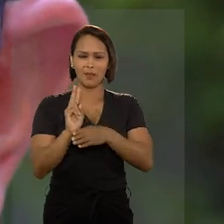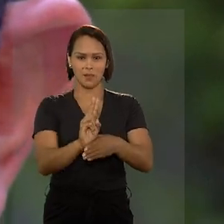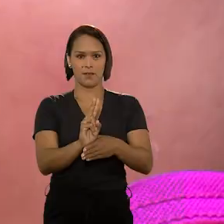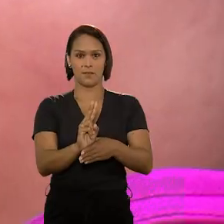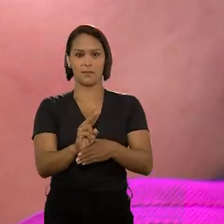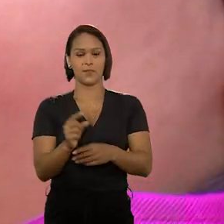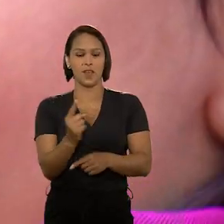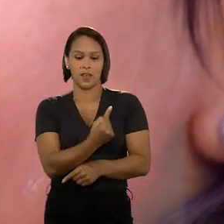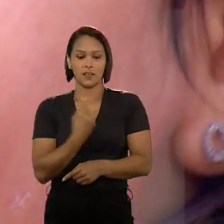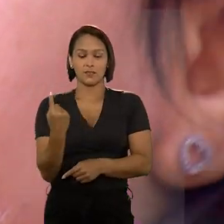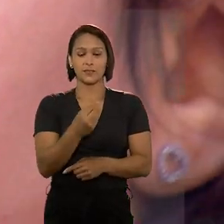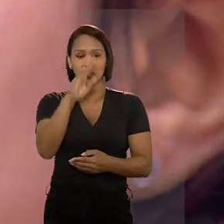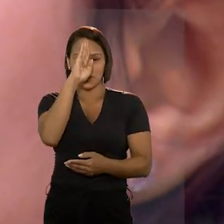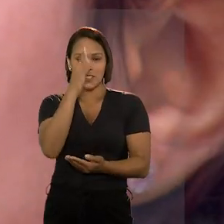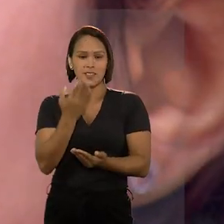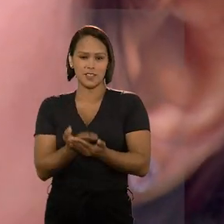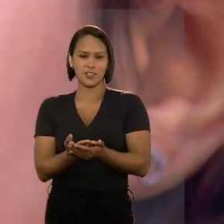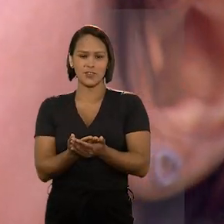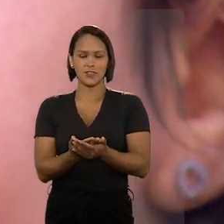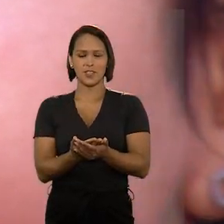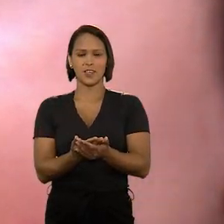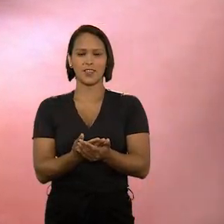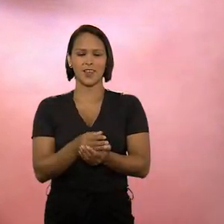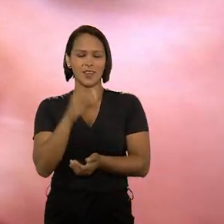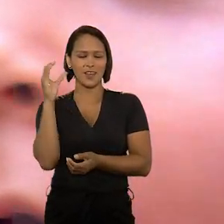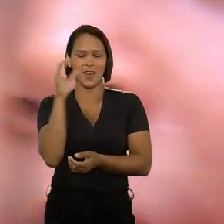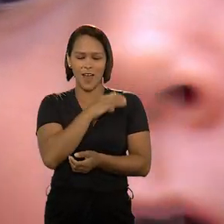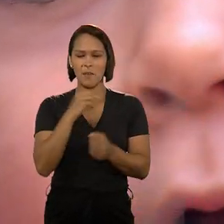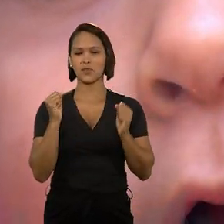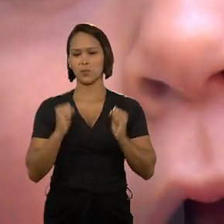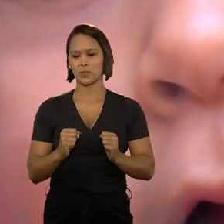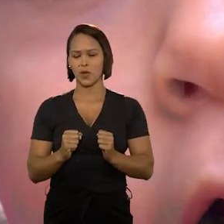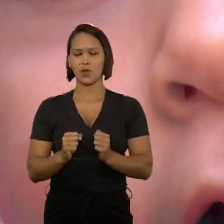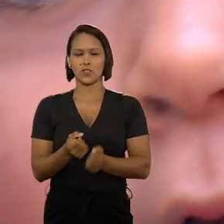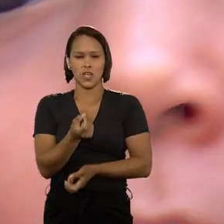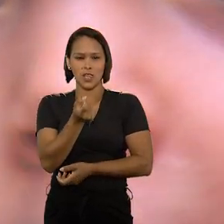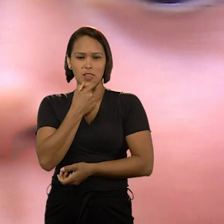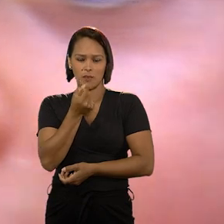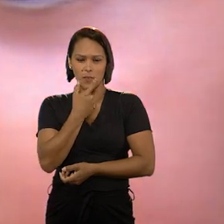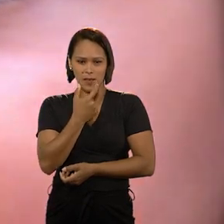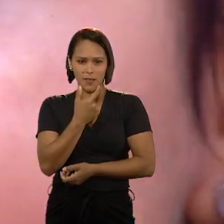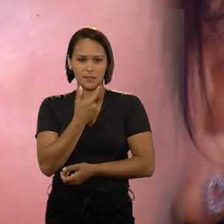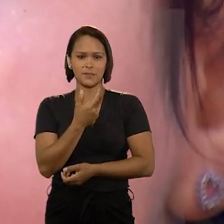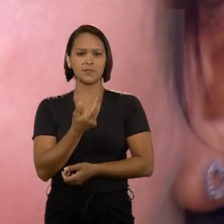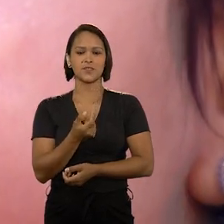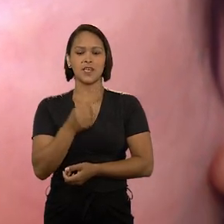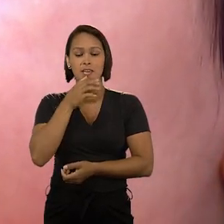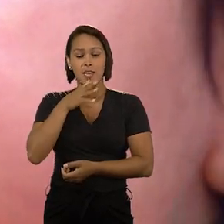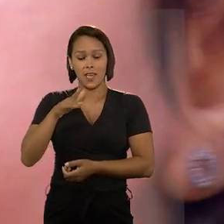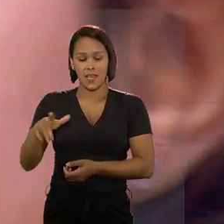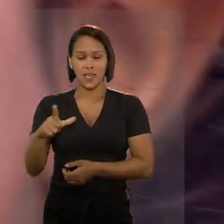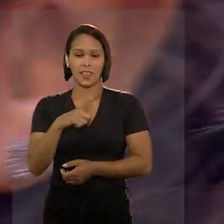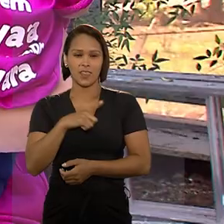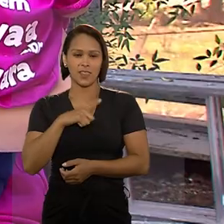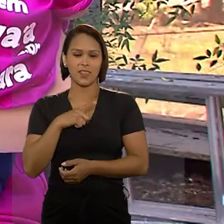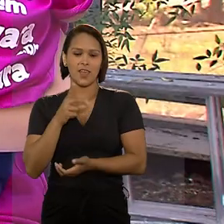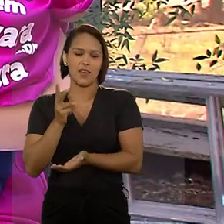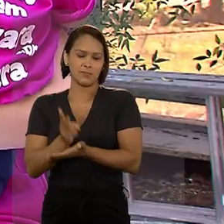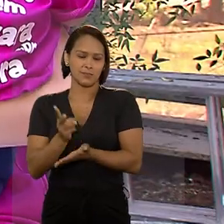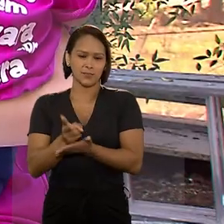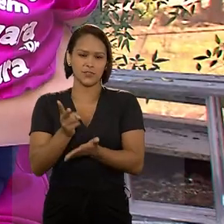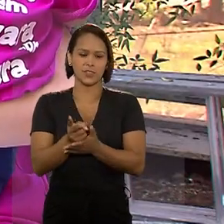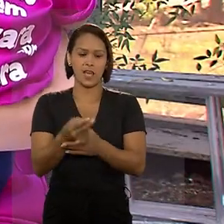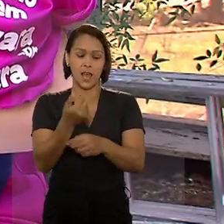liminar. A gente espera que isso seja feito o mais rápido possível, né? Para que ela possa tomar esse medicamento e